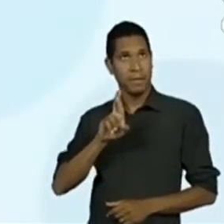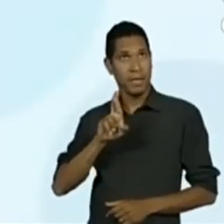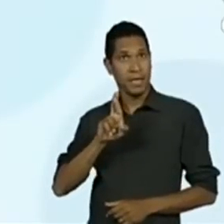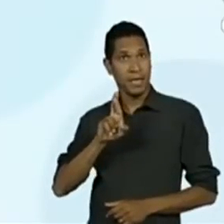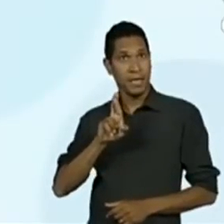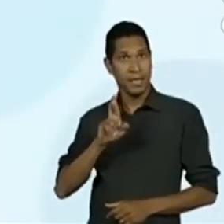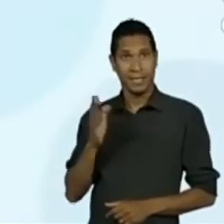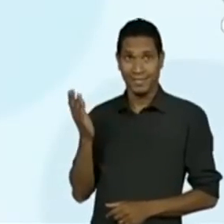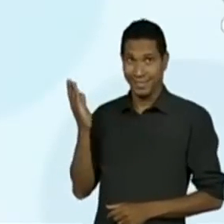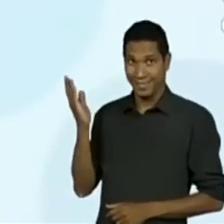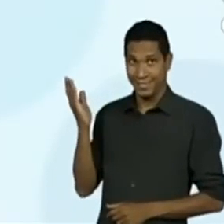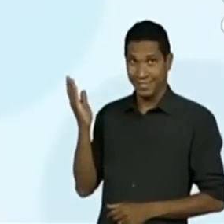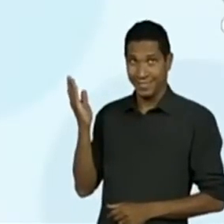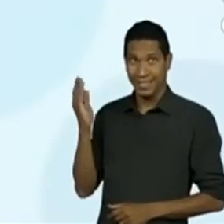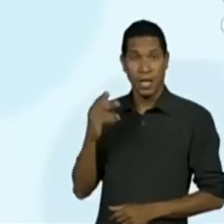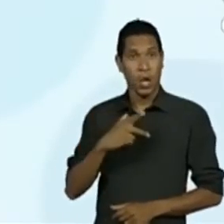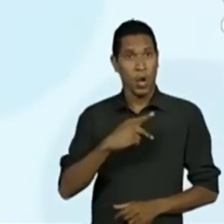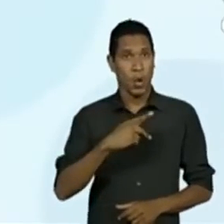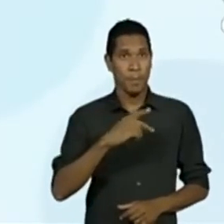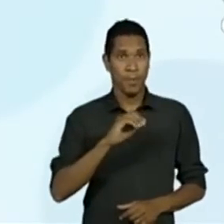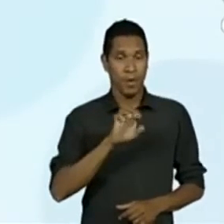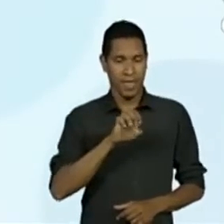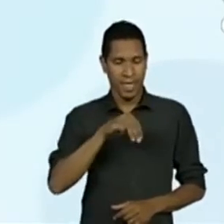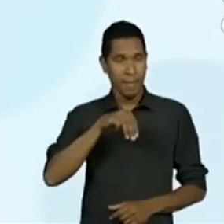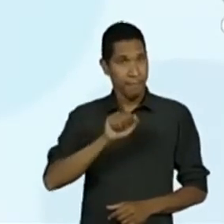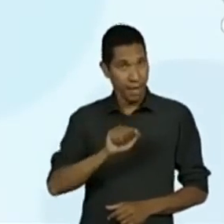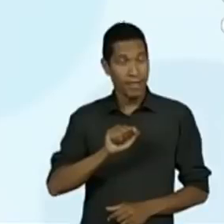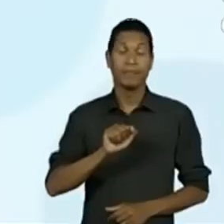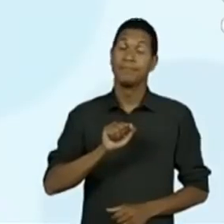cyberpoema.